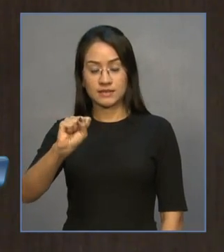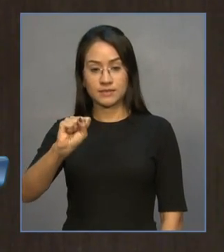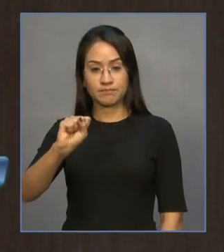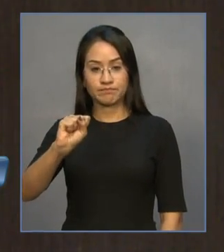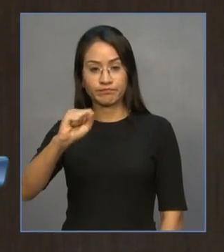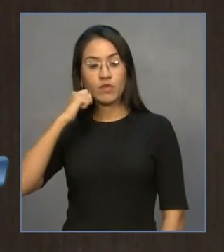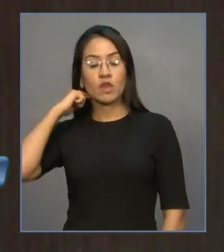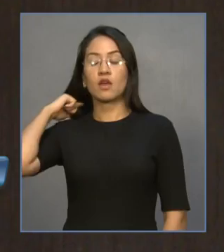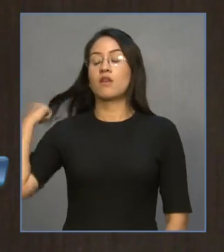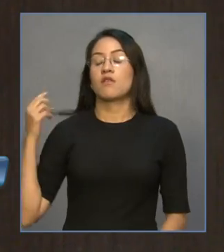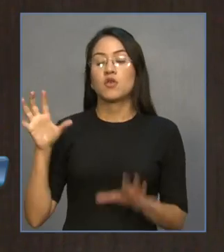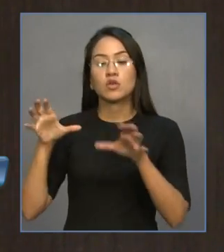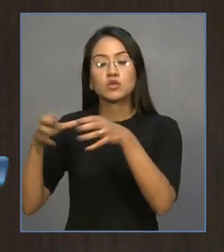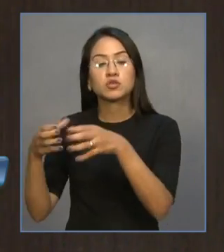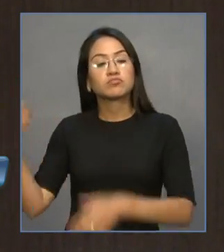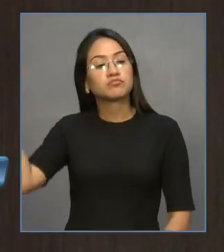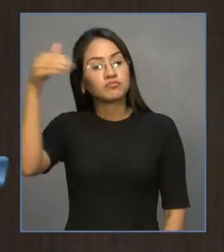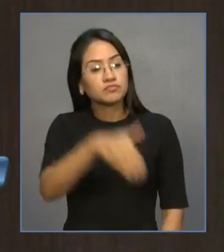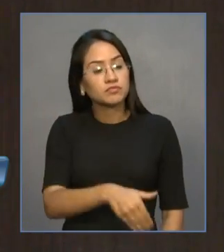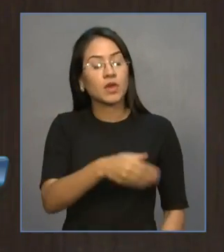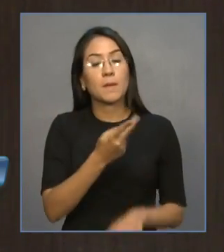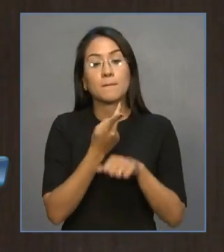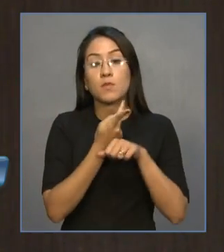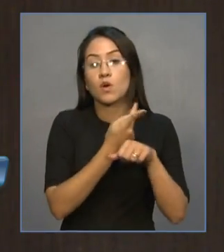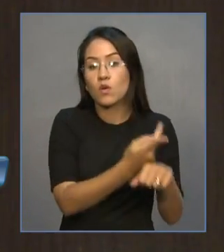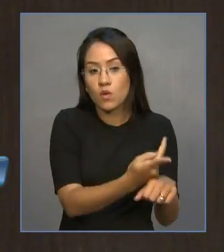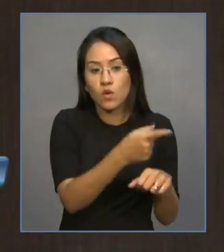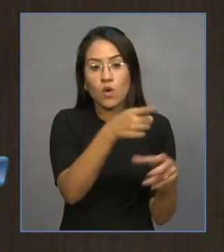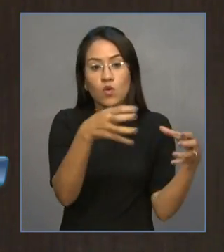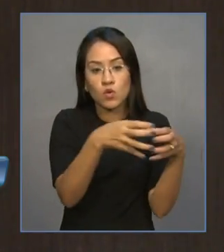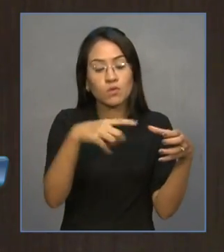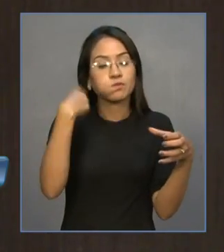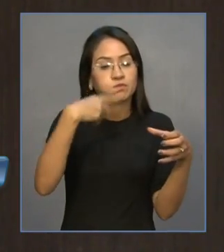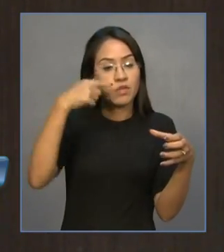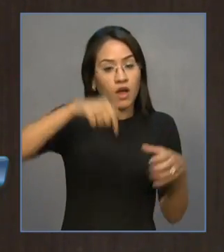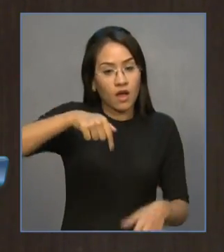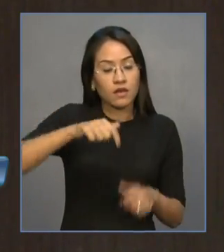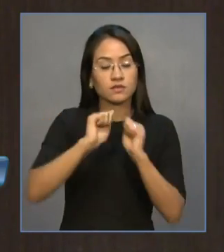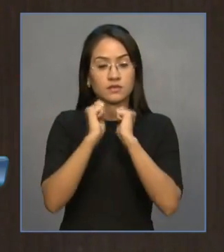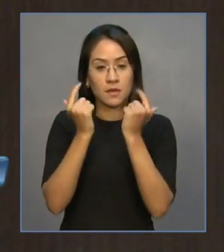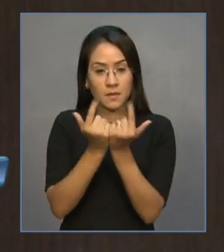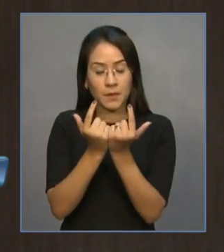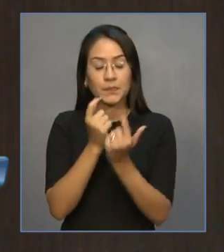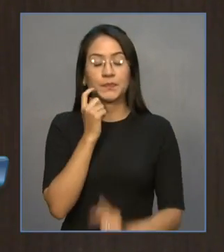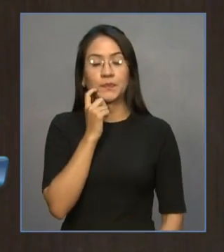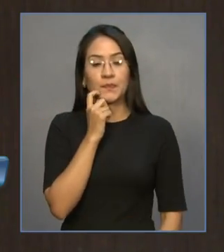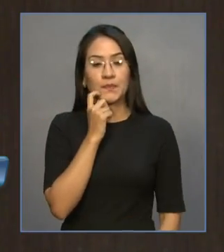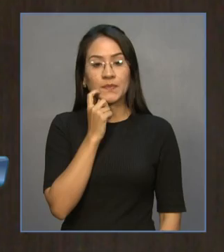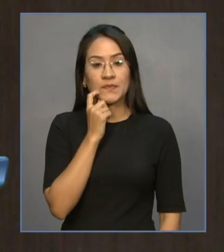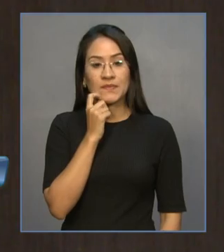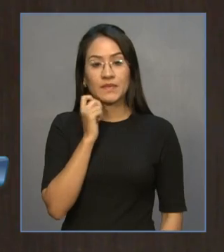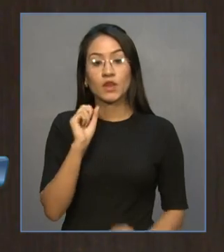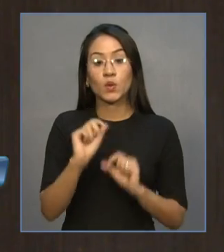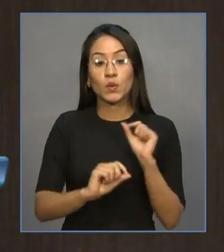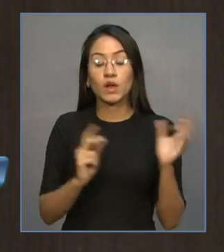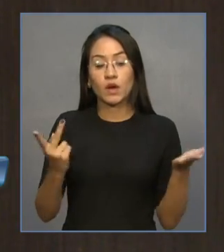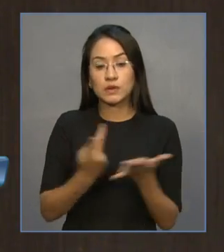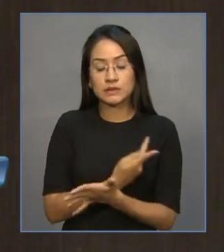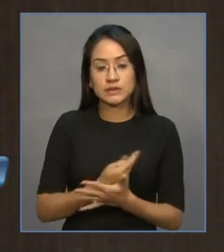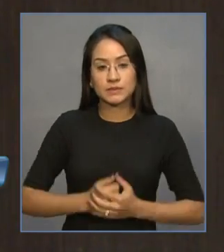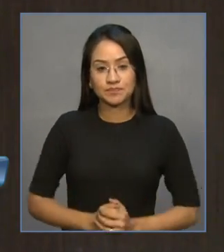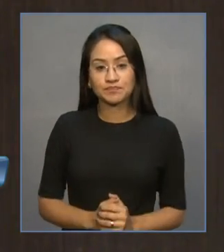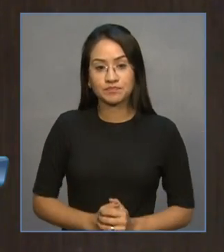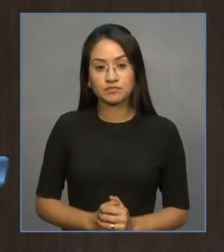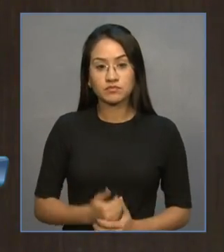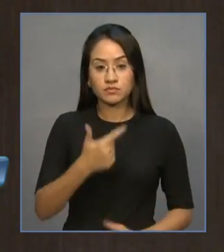para denunciar, deputada, senhora que inclusive é médica dermatologista, a seguinte situação, desde